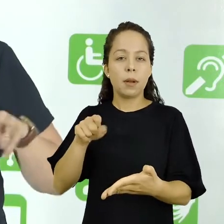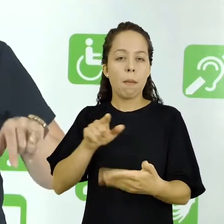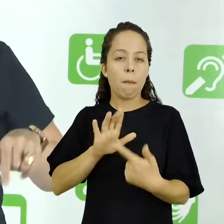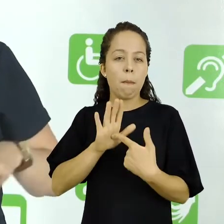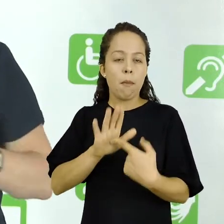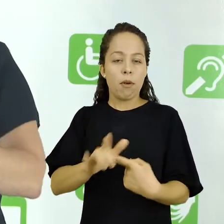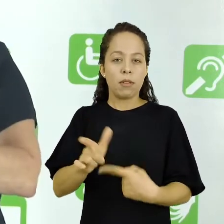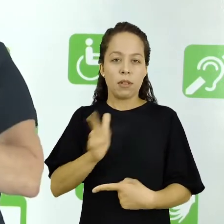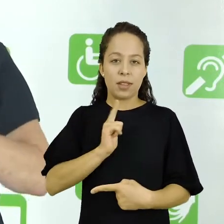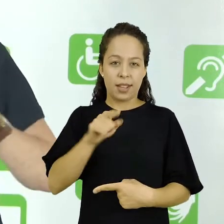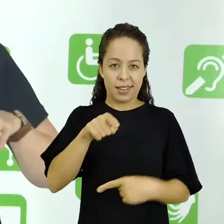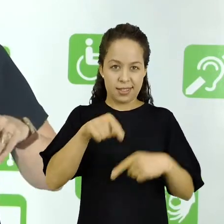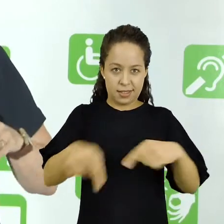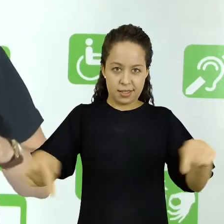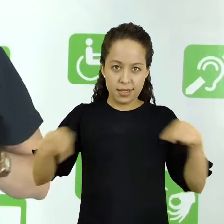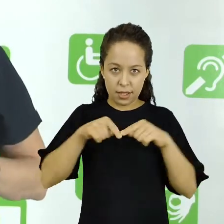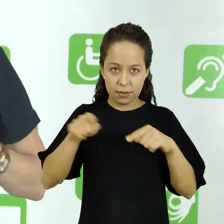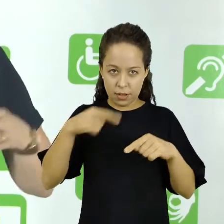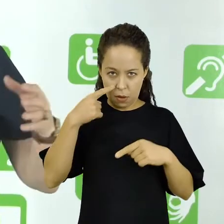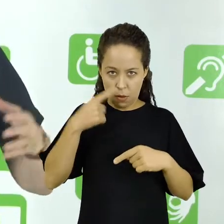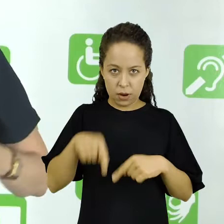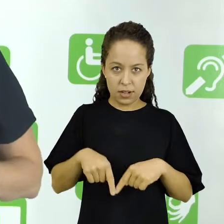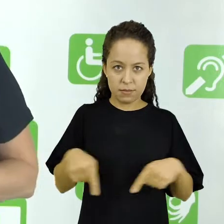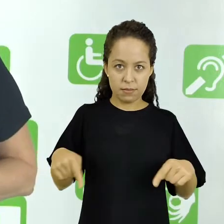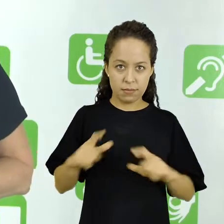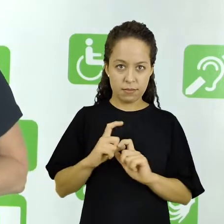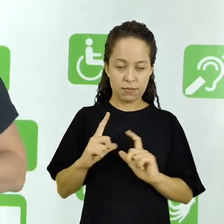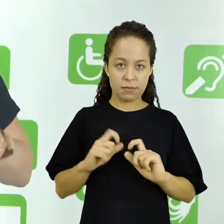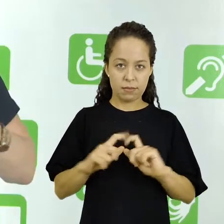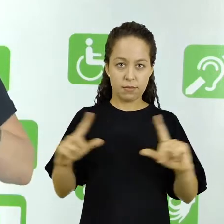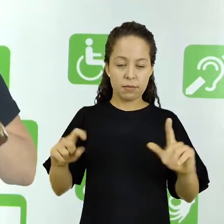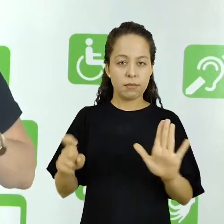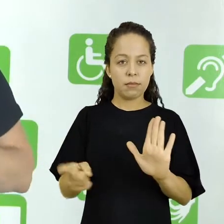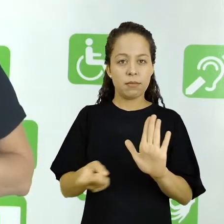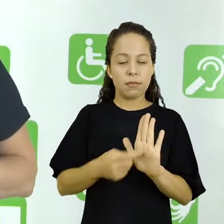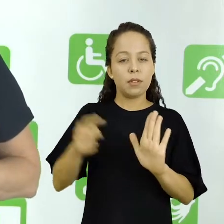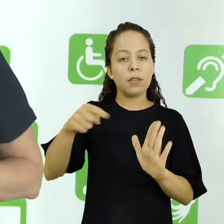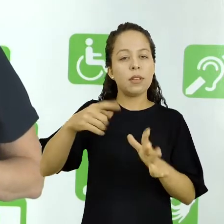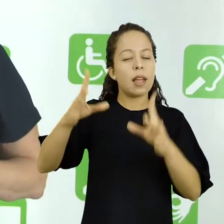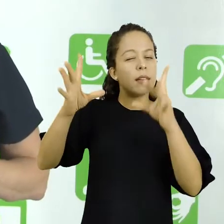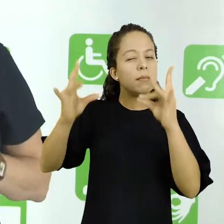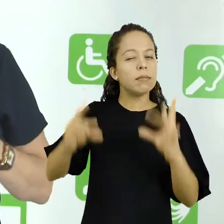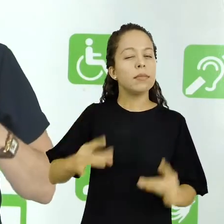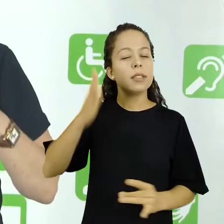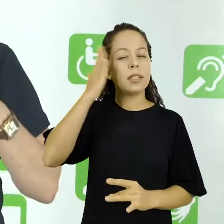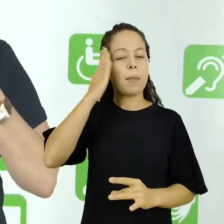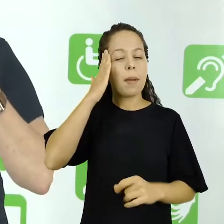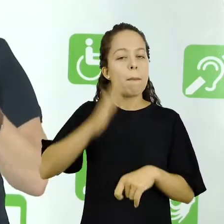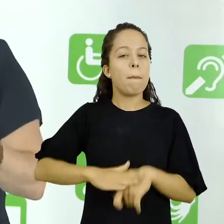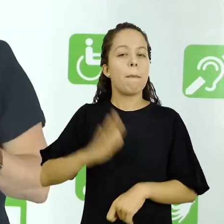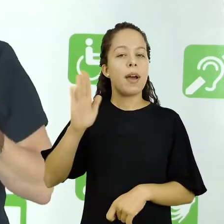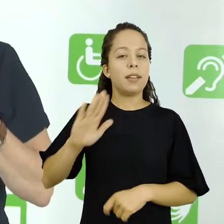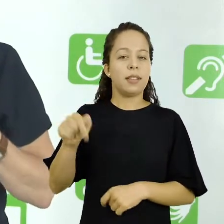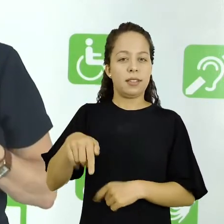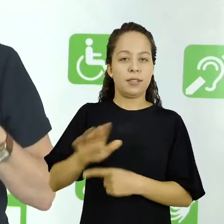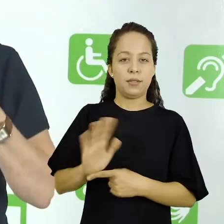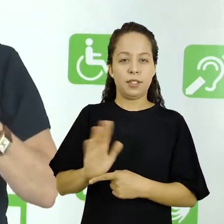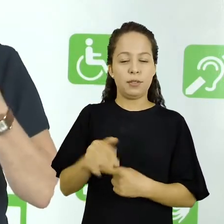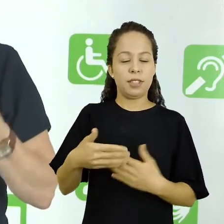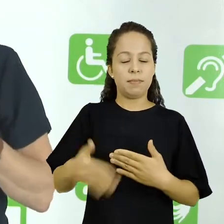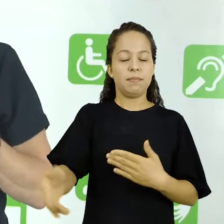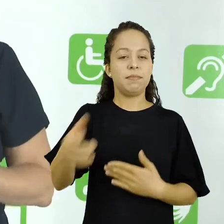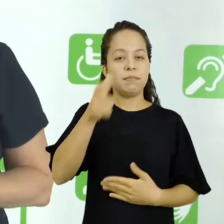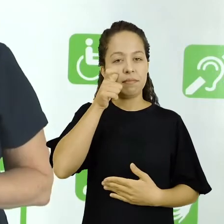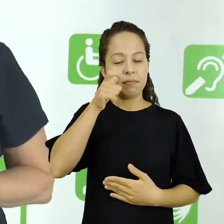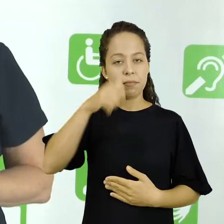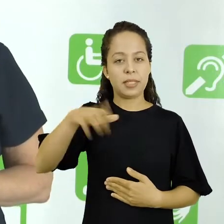você destaque o tópico que está presente aí na tela e se aprofunde um pouquinho mais sobre cada